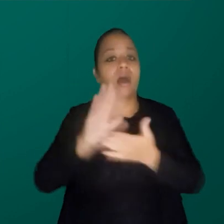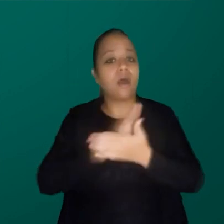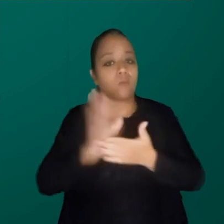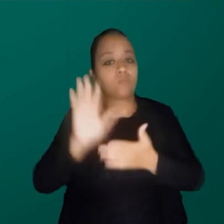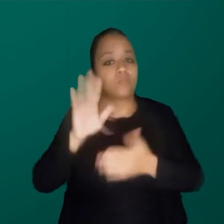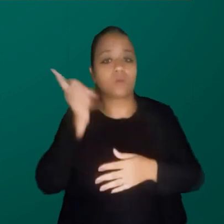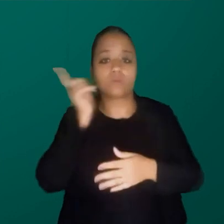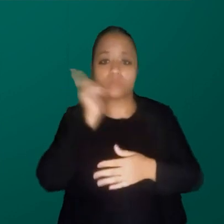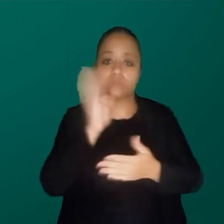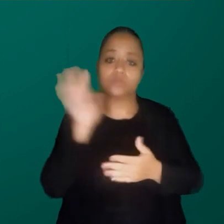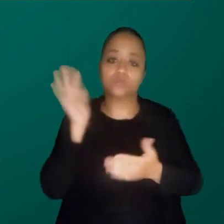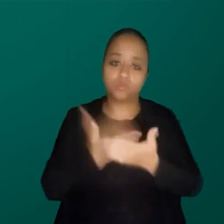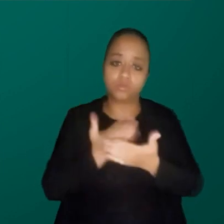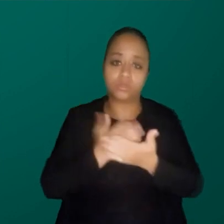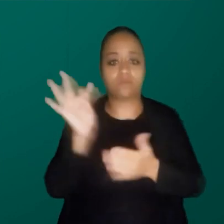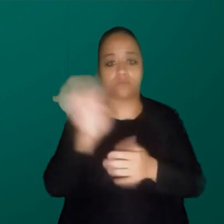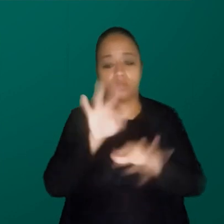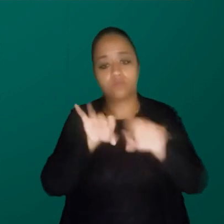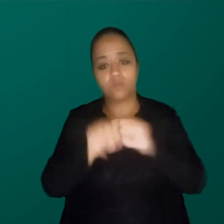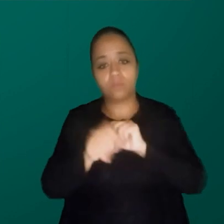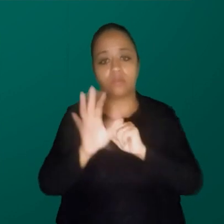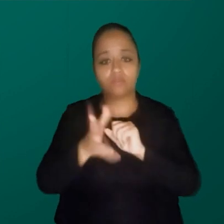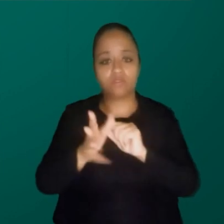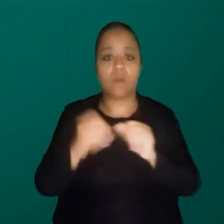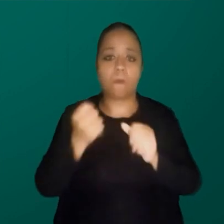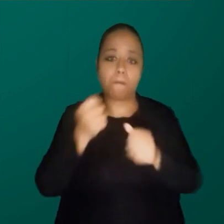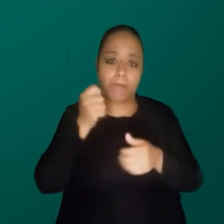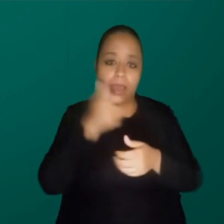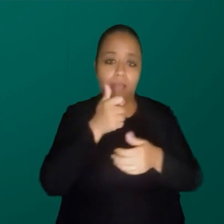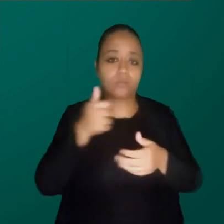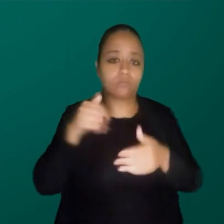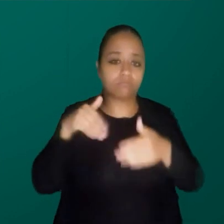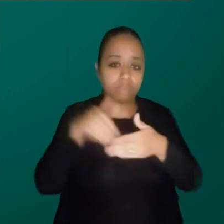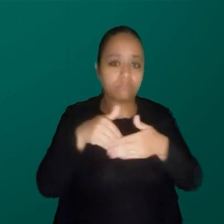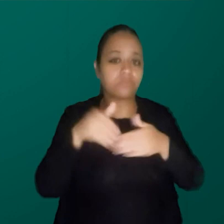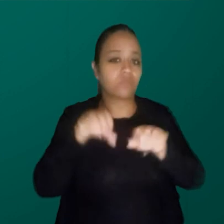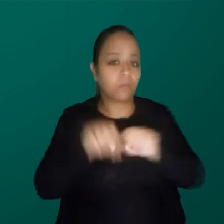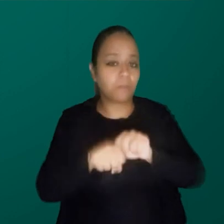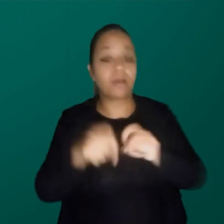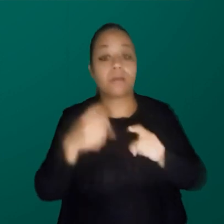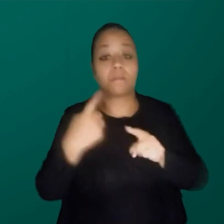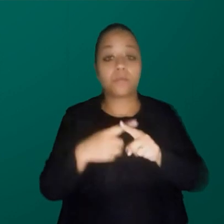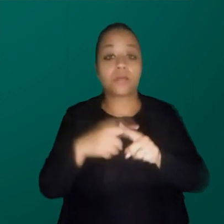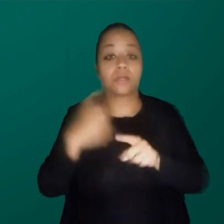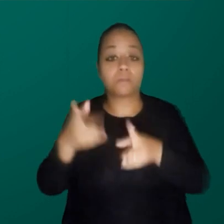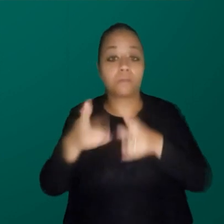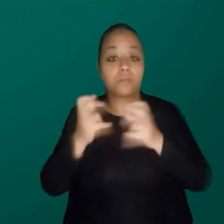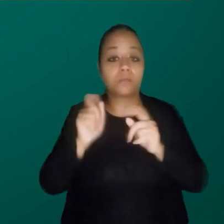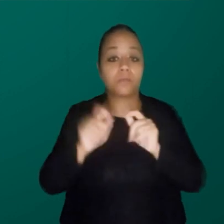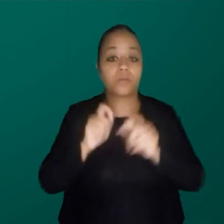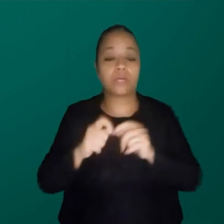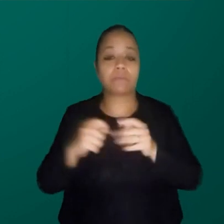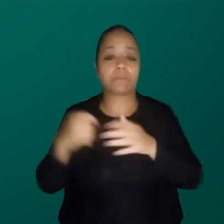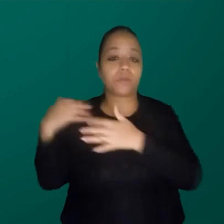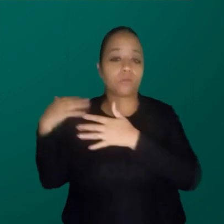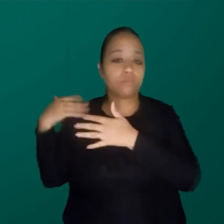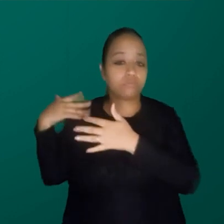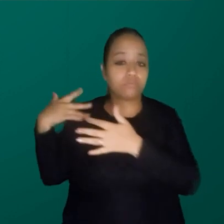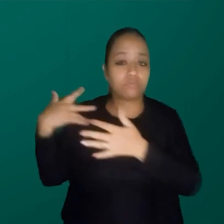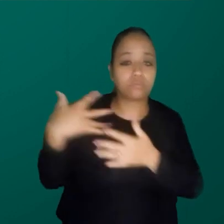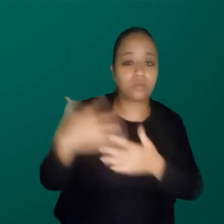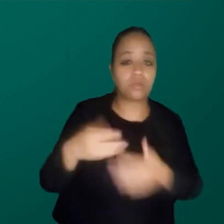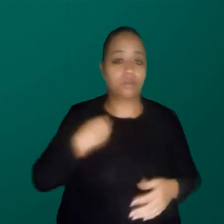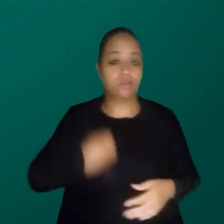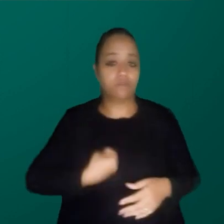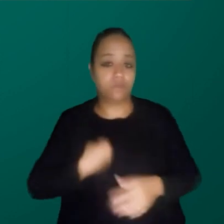entraram na faculdade, algumas se formaram, estão para se formar, e a gente vê que esse trajeto delas